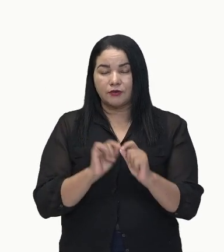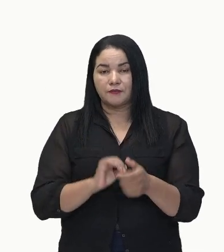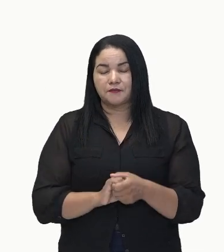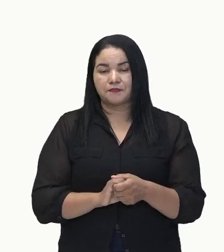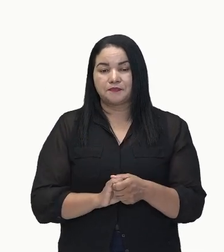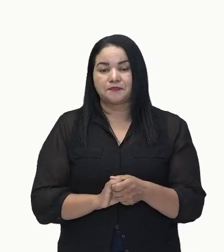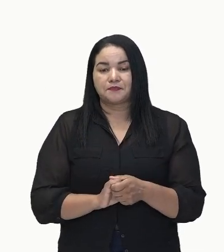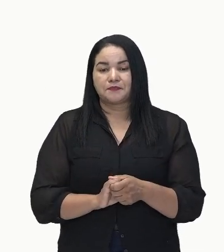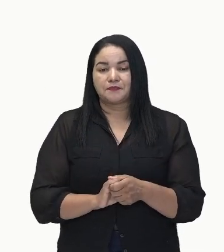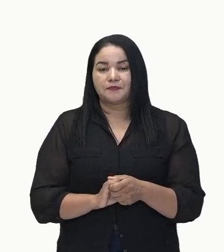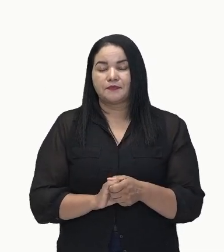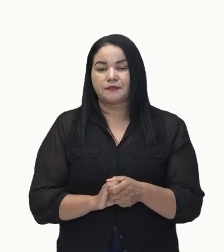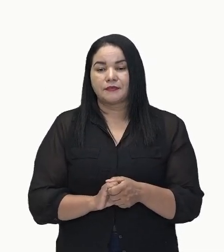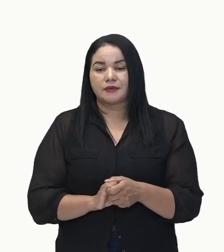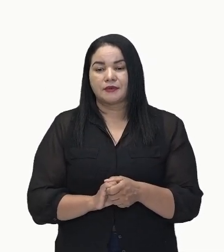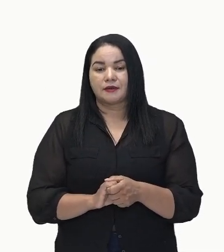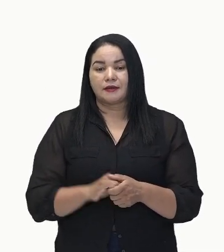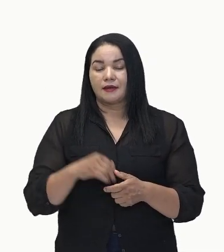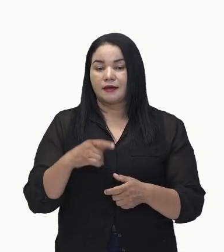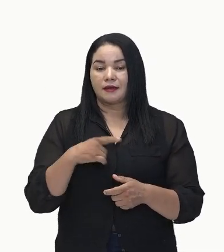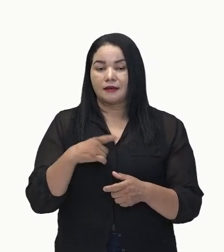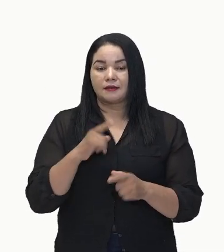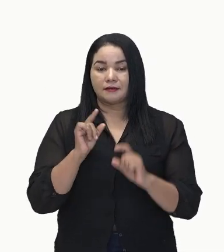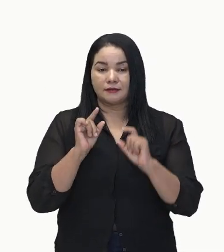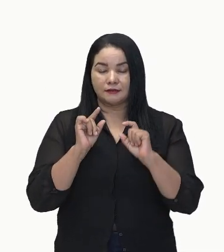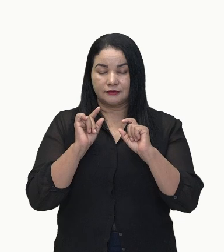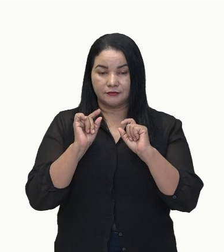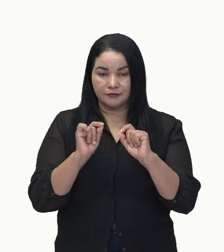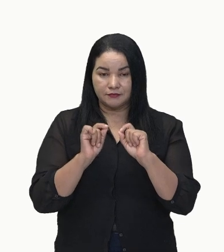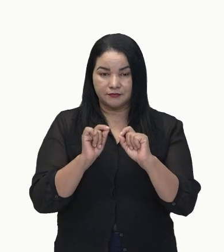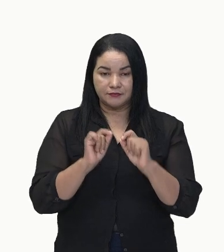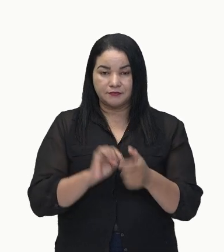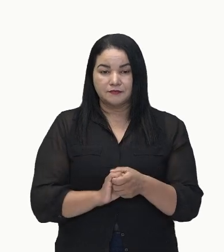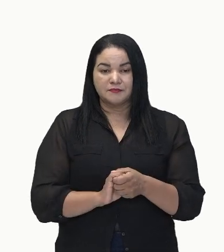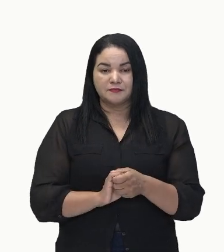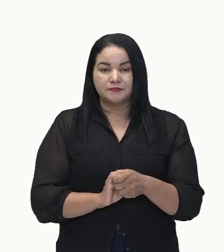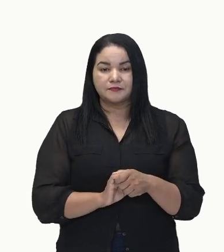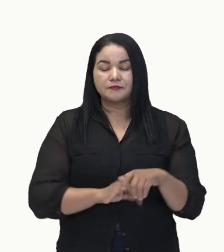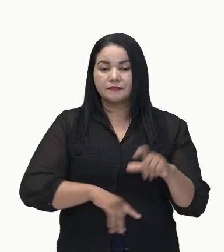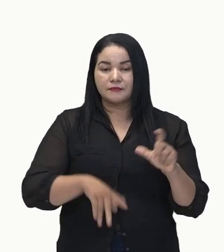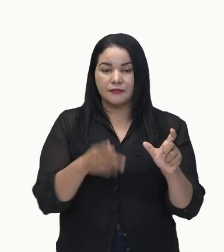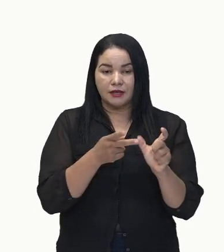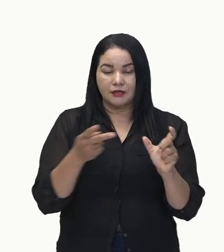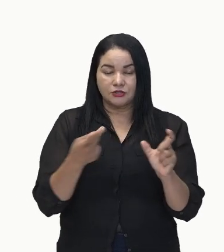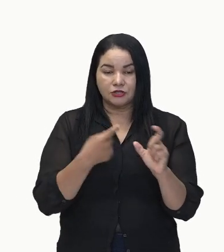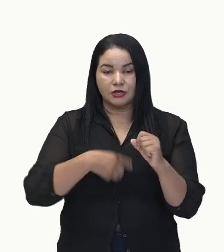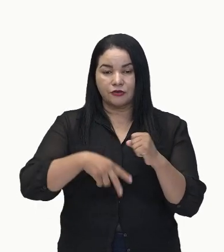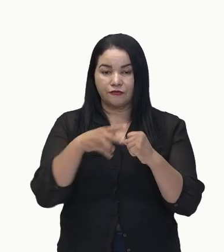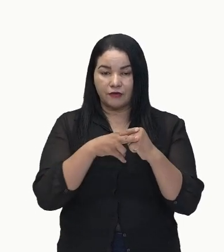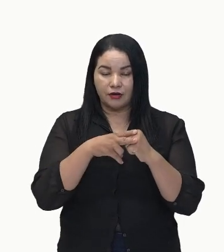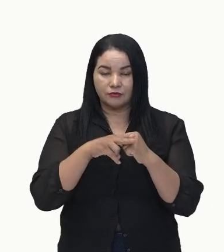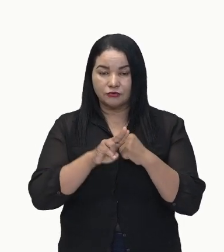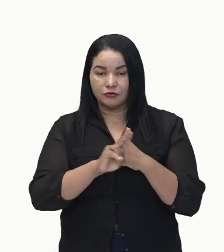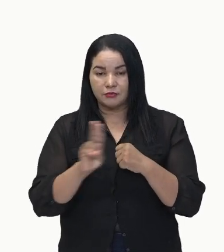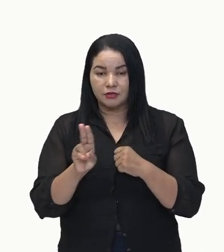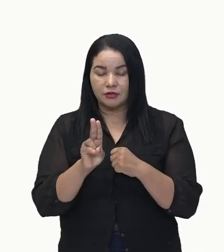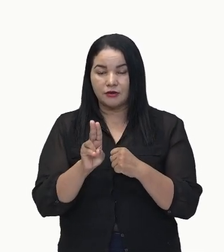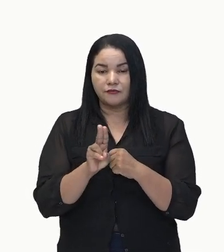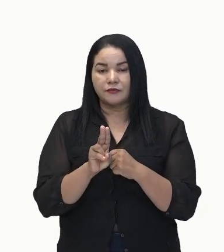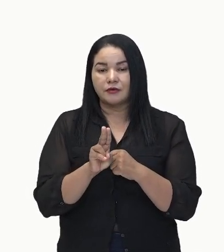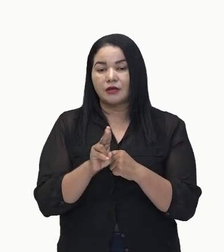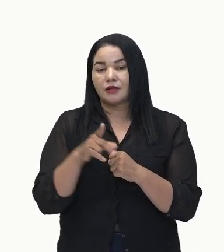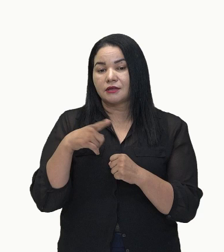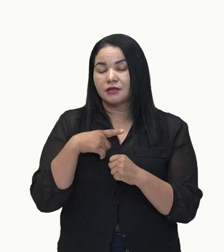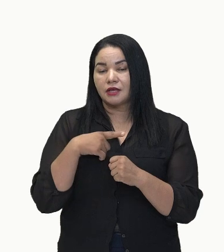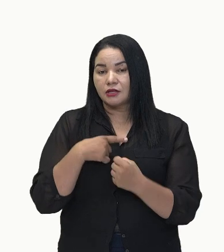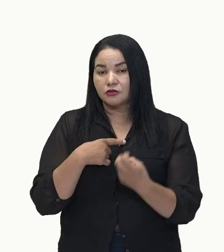indicar o seguinte, ele é um predicado verbo nominal. Olha só. Ele vai ter as